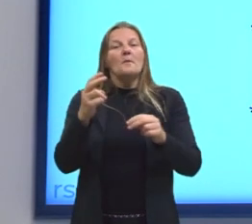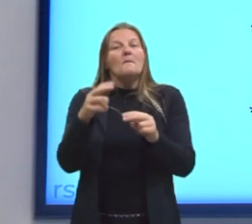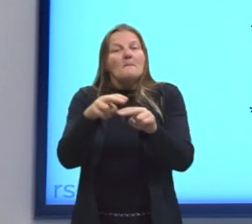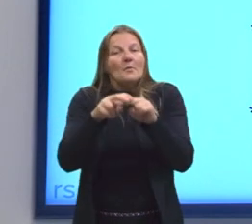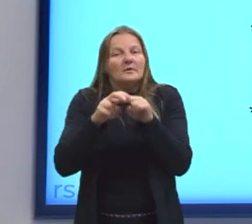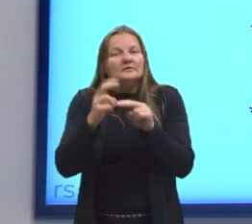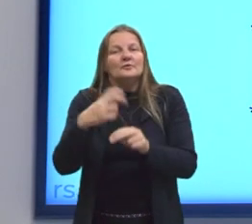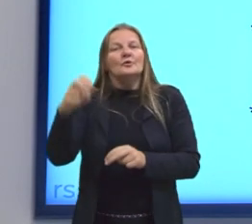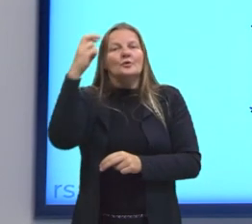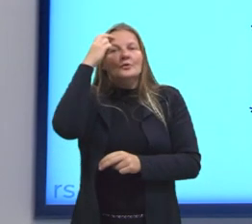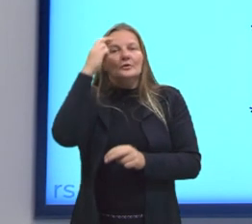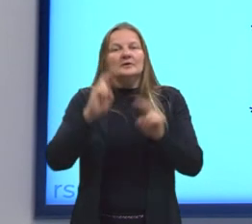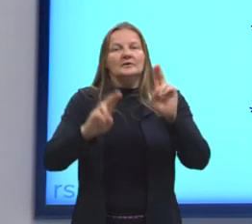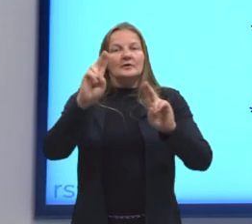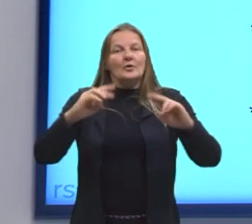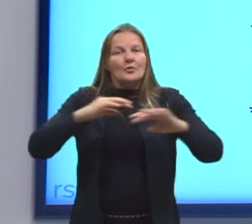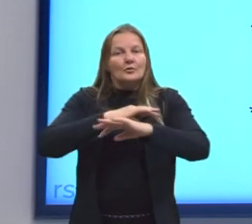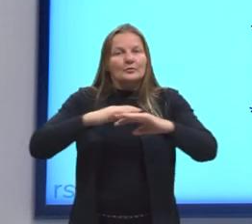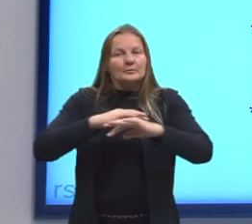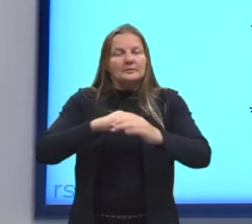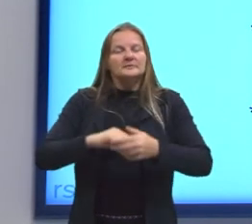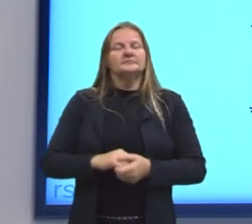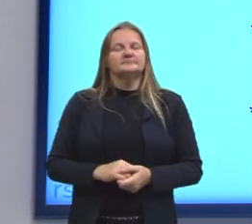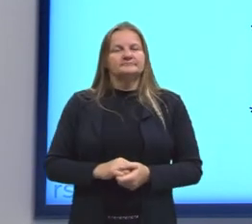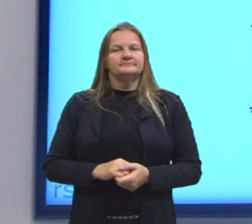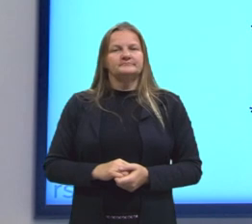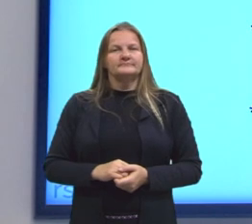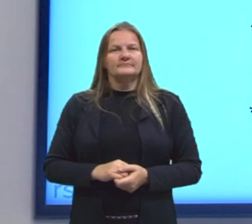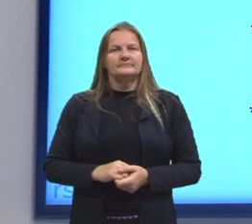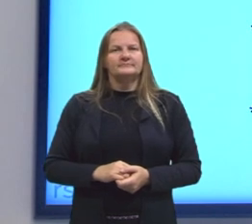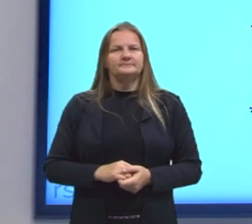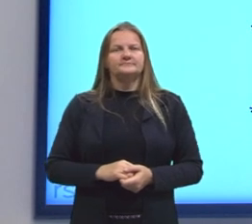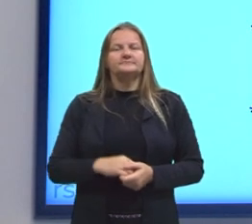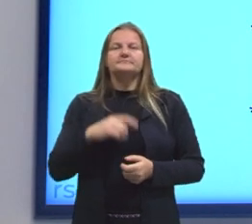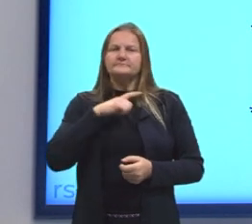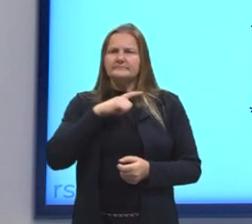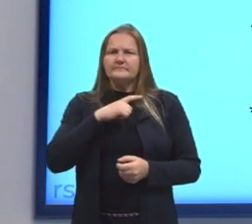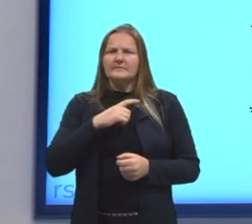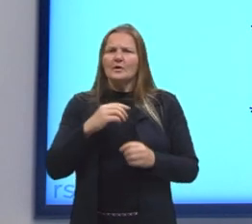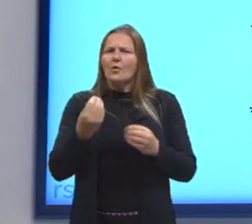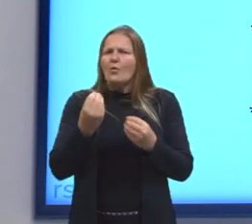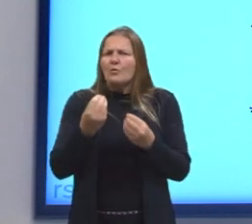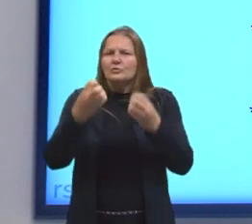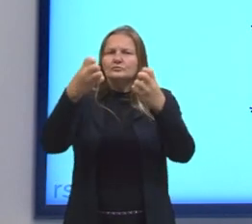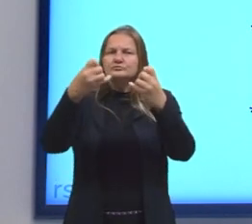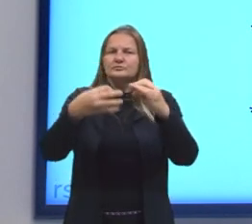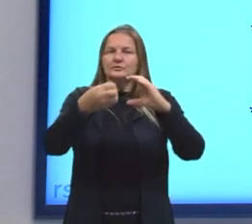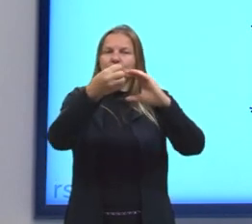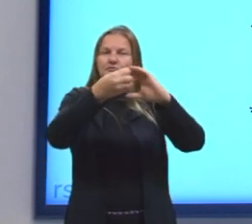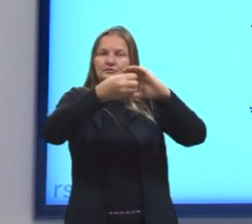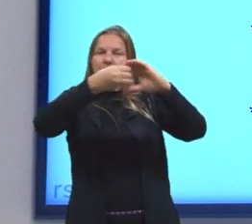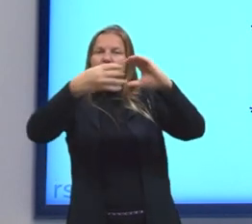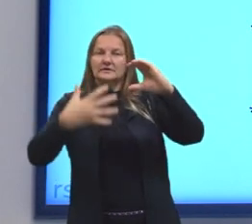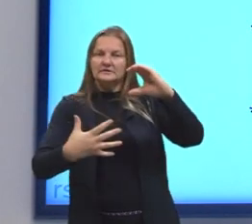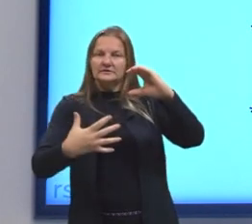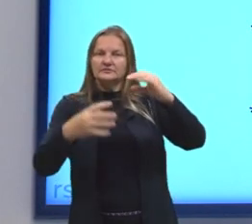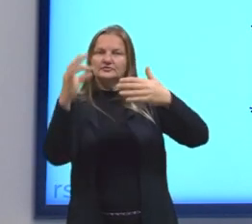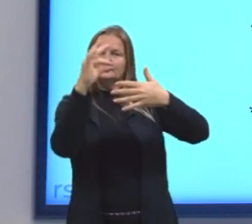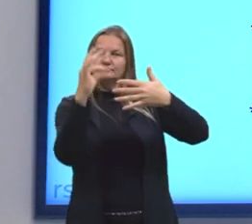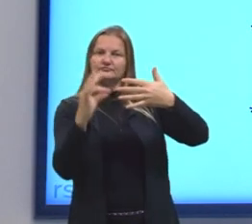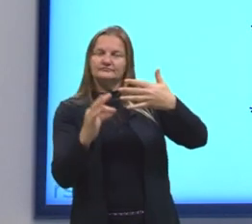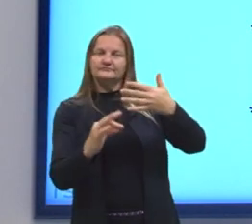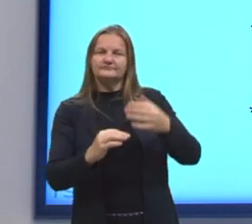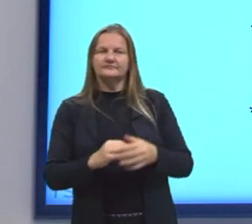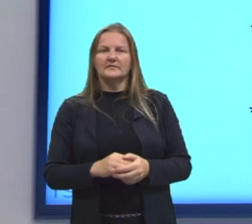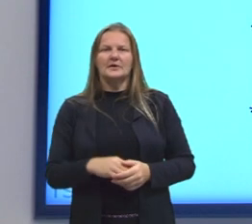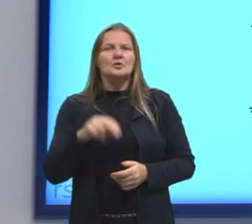vamos ver que momento acontece a cultura urbana que ela se firma. Algumas características dela. Ela não